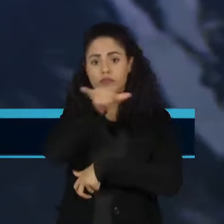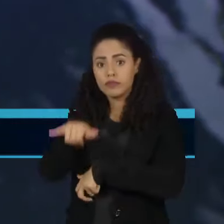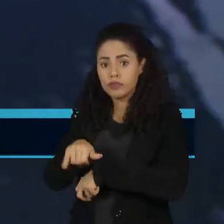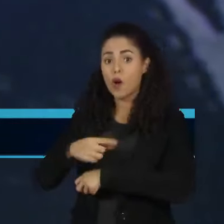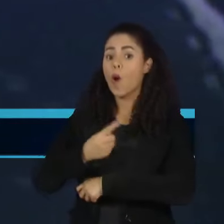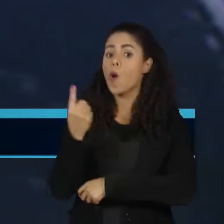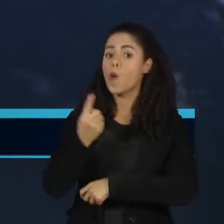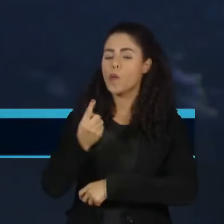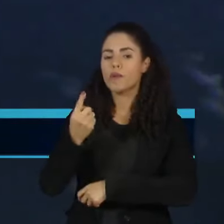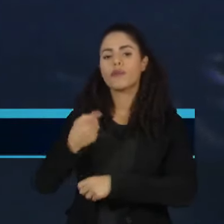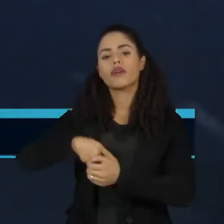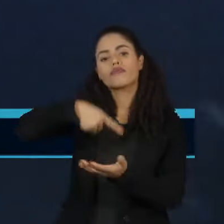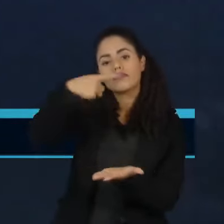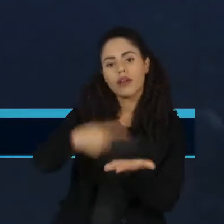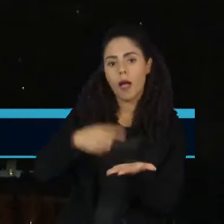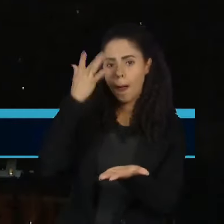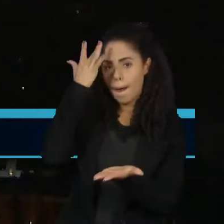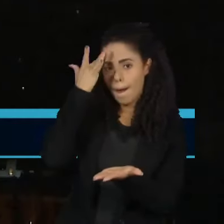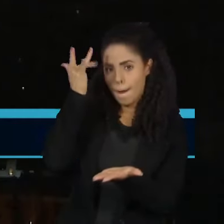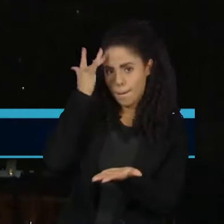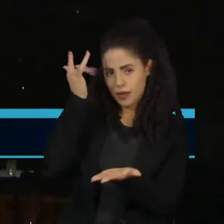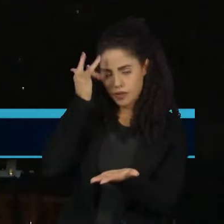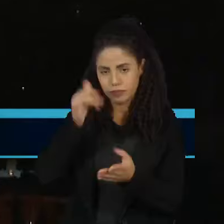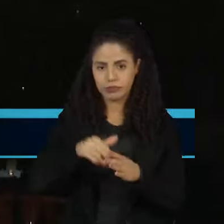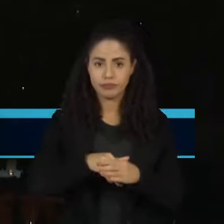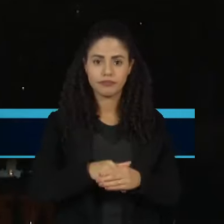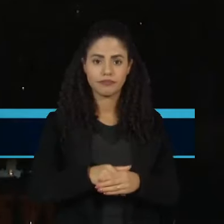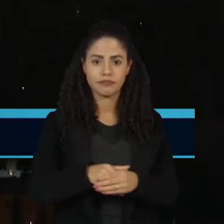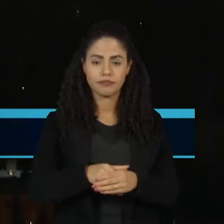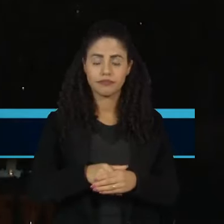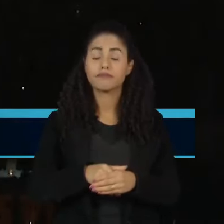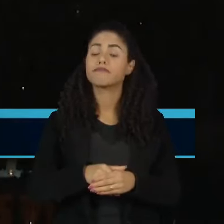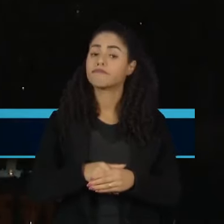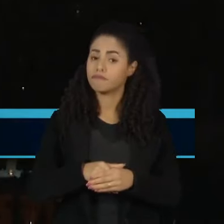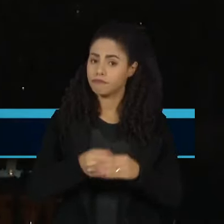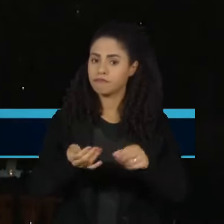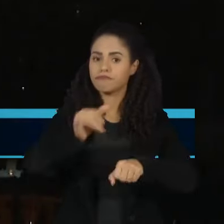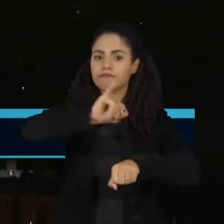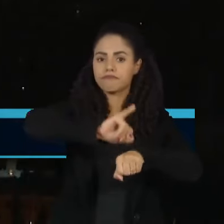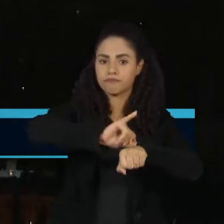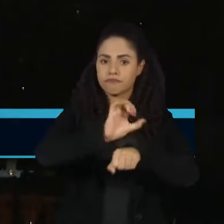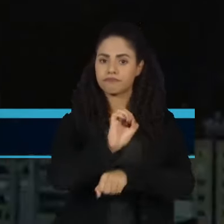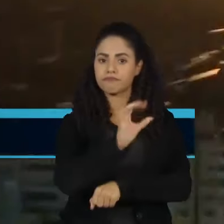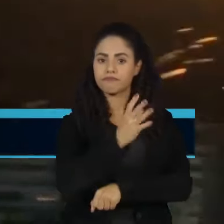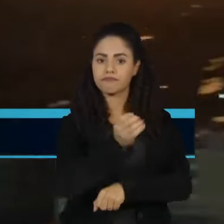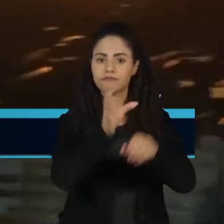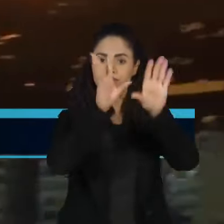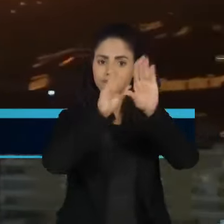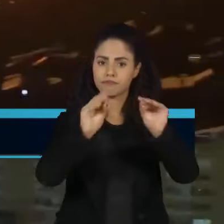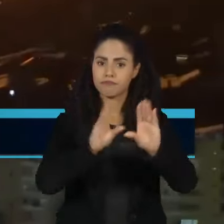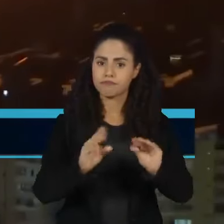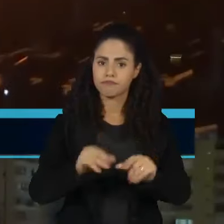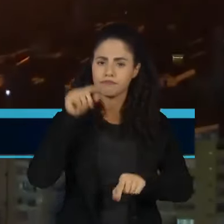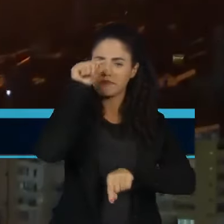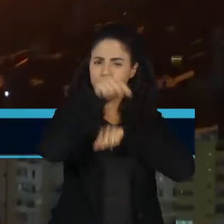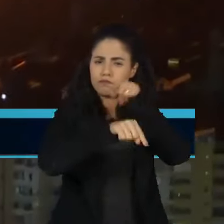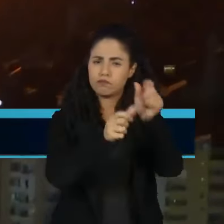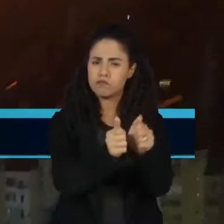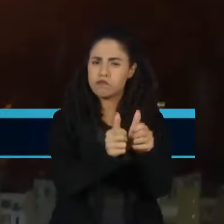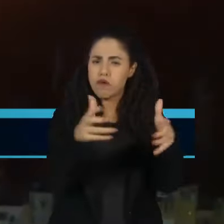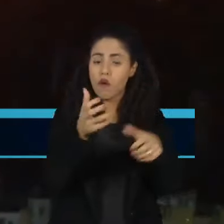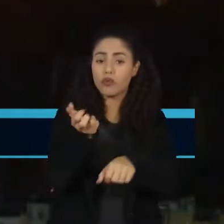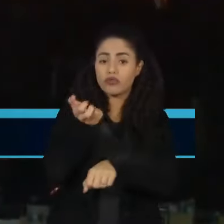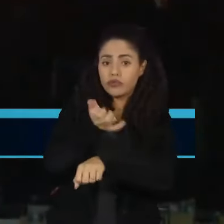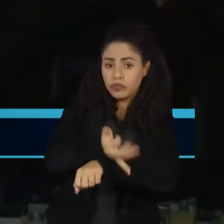voo da FAB foi remarcado para amanhã. A capital libanesa sofreu um dos ataques mais massivos no início da